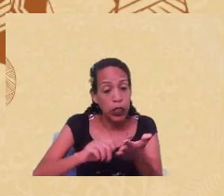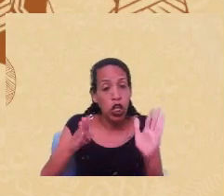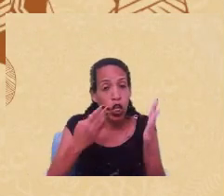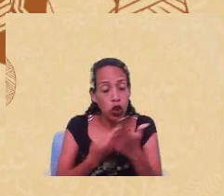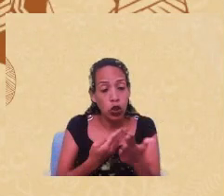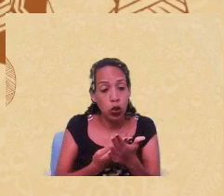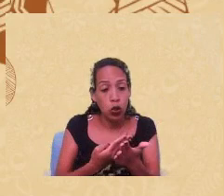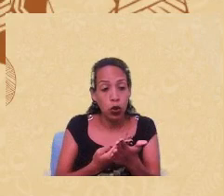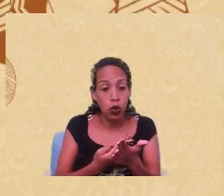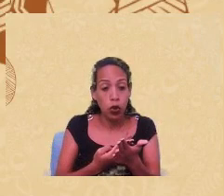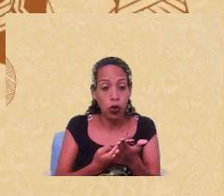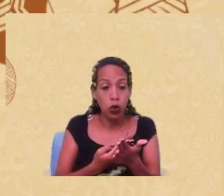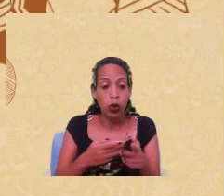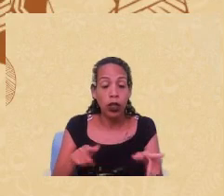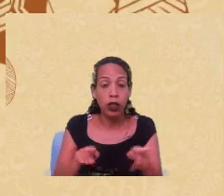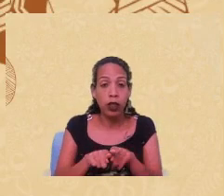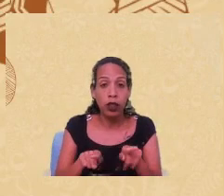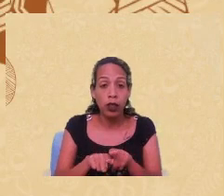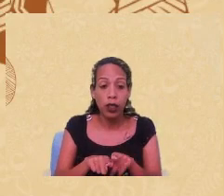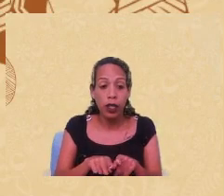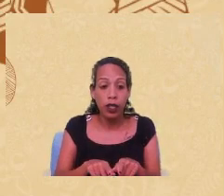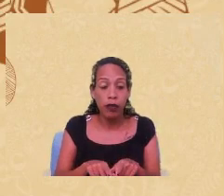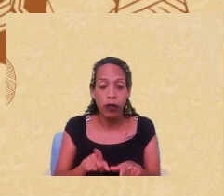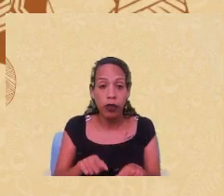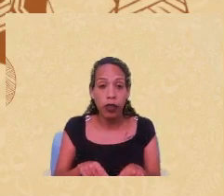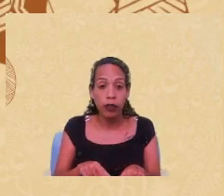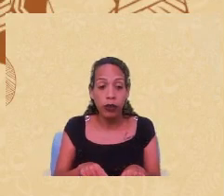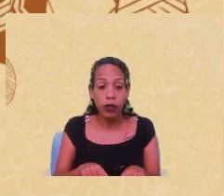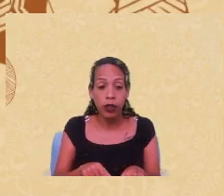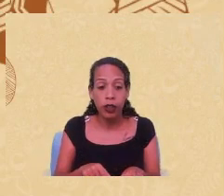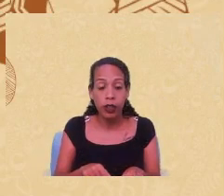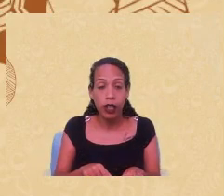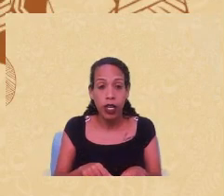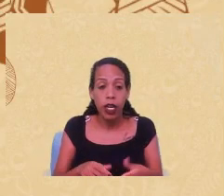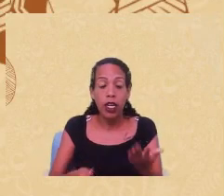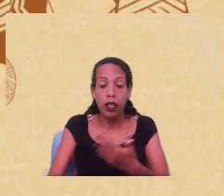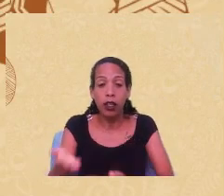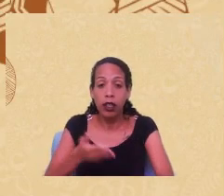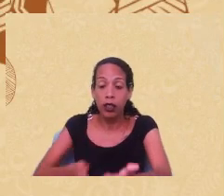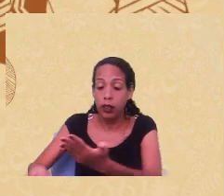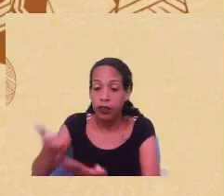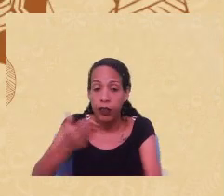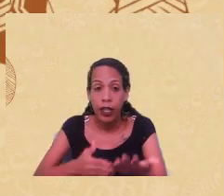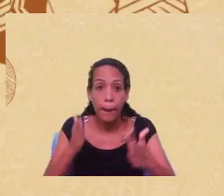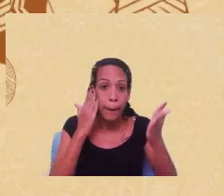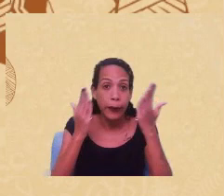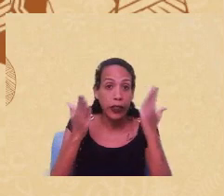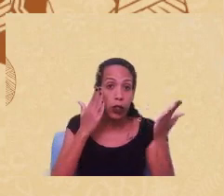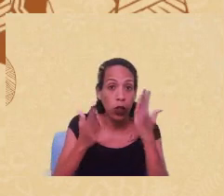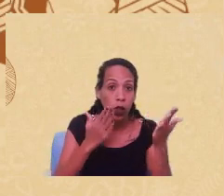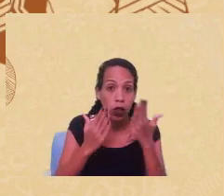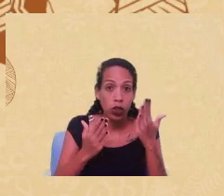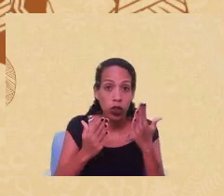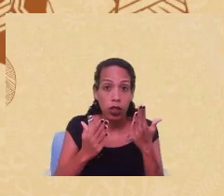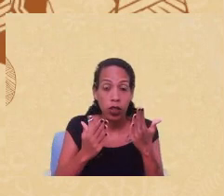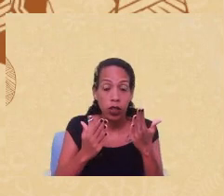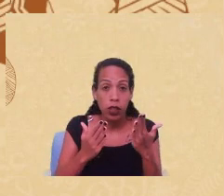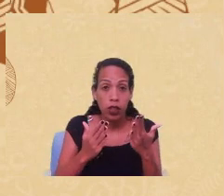essa virada epistemológica em torno e também metodológica